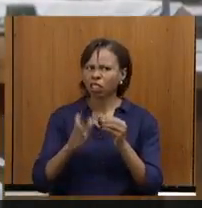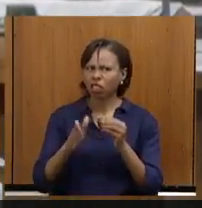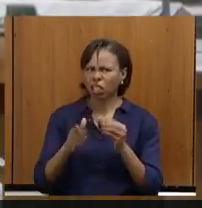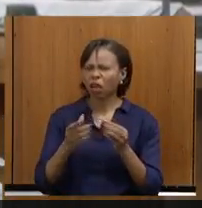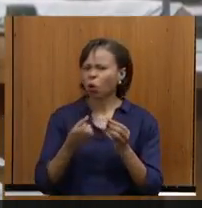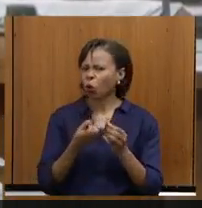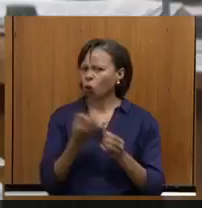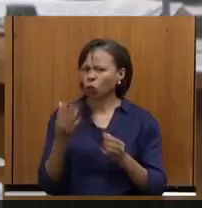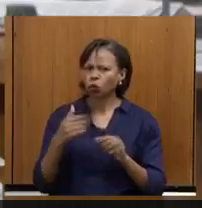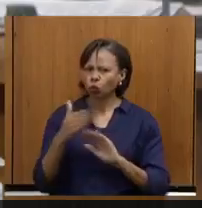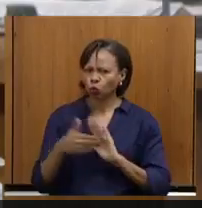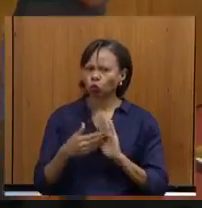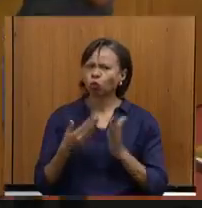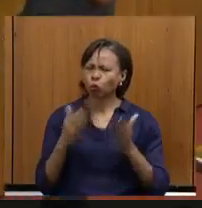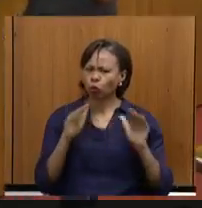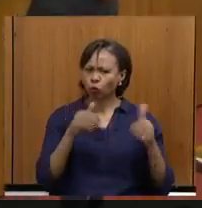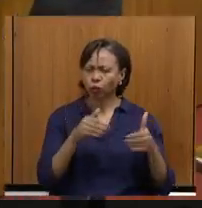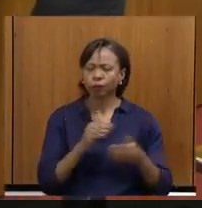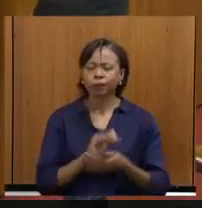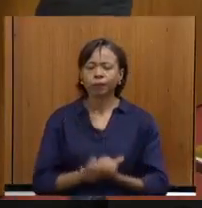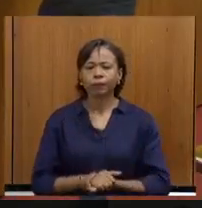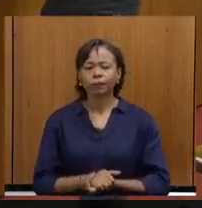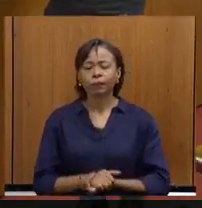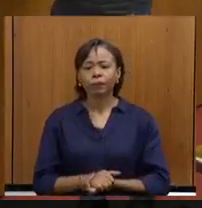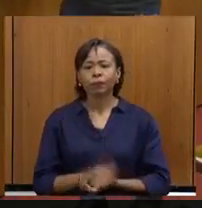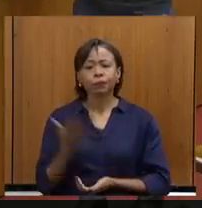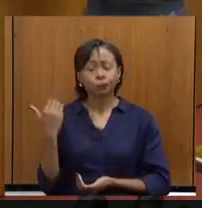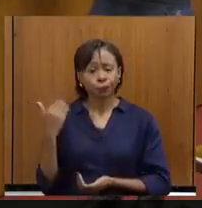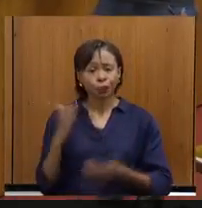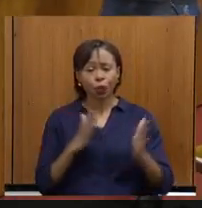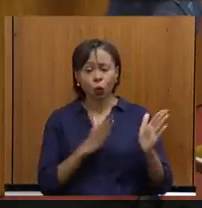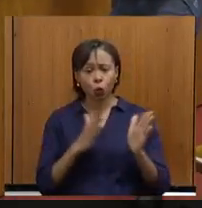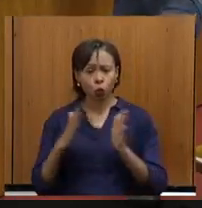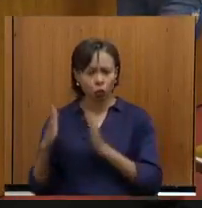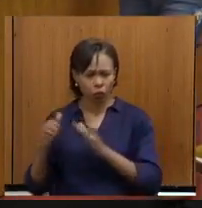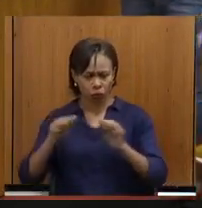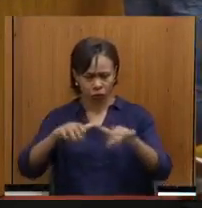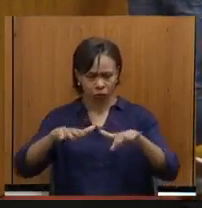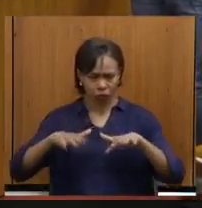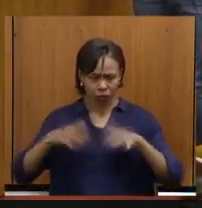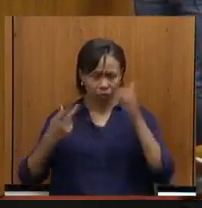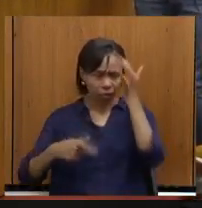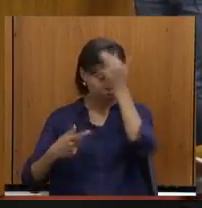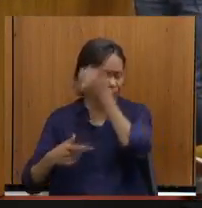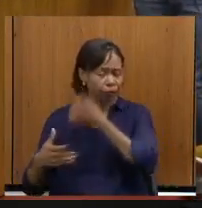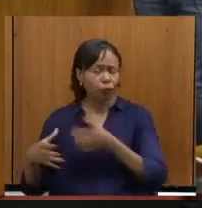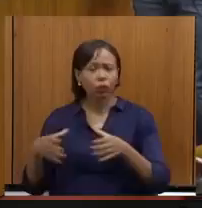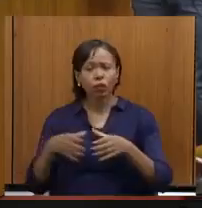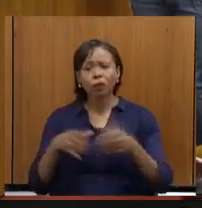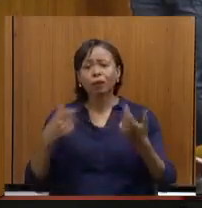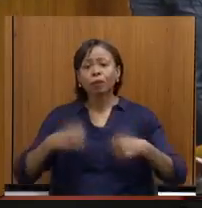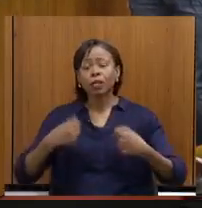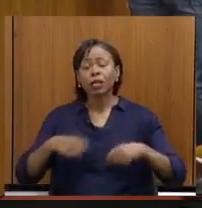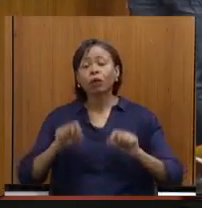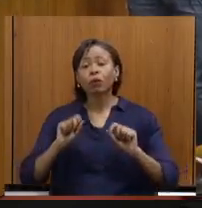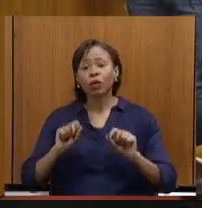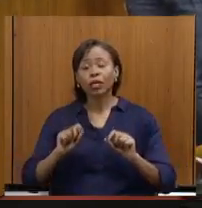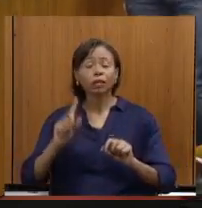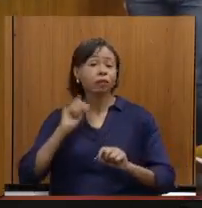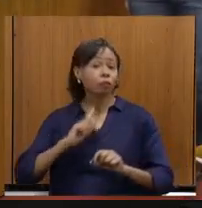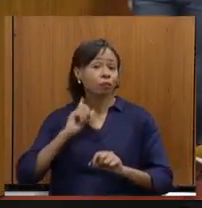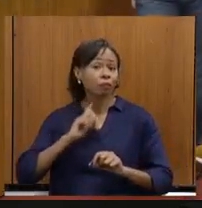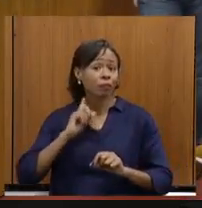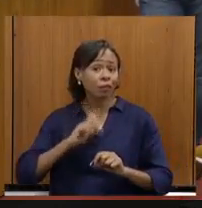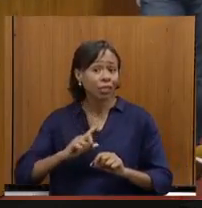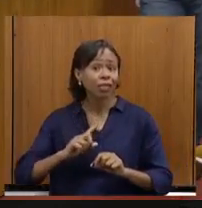Secretário, ao longo de diversas audiências públicas realizadas nesta comissão, também verificamos a necessidade da divulgação de minas para os próprios